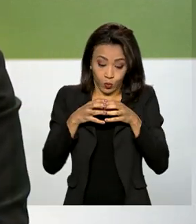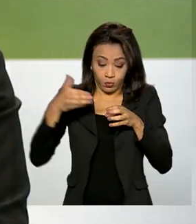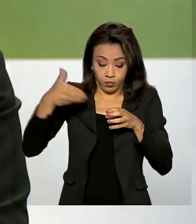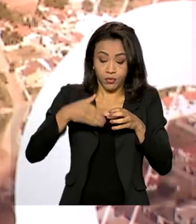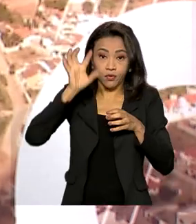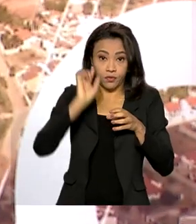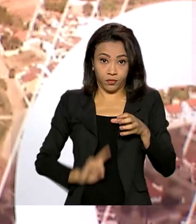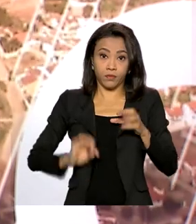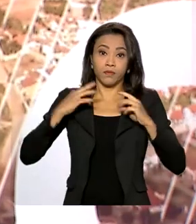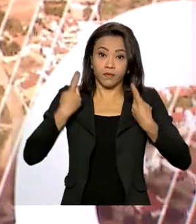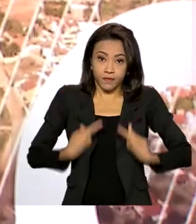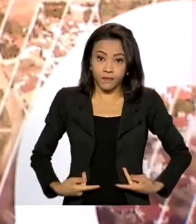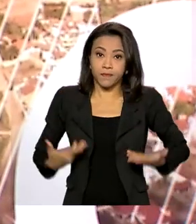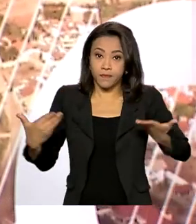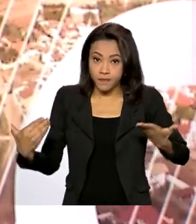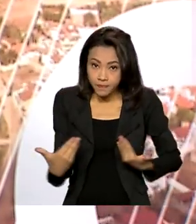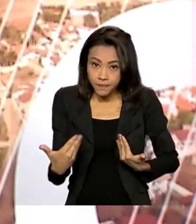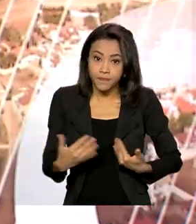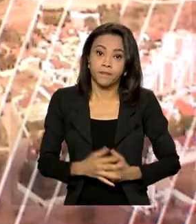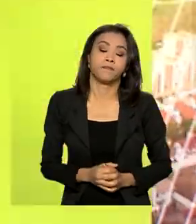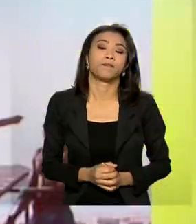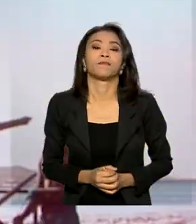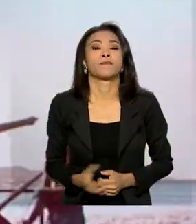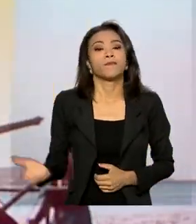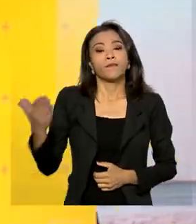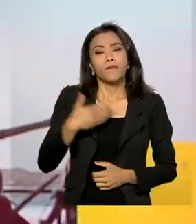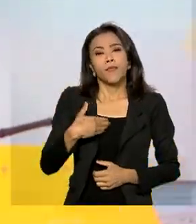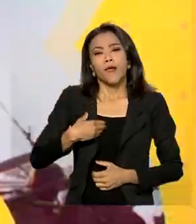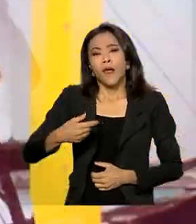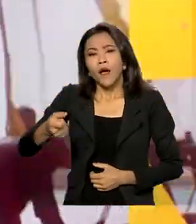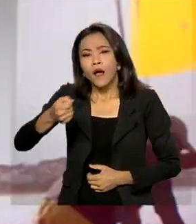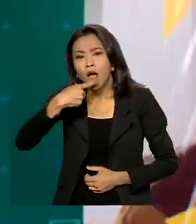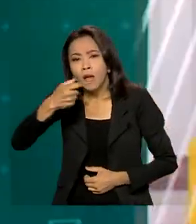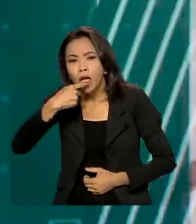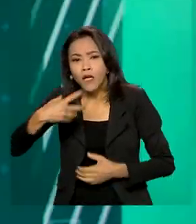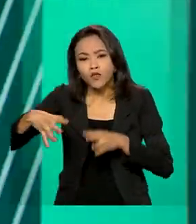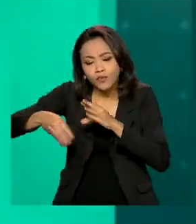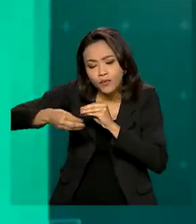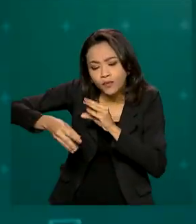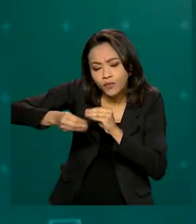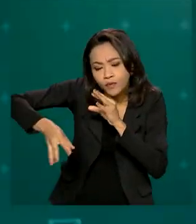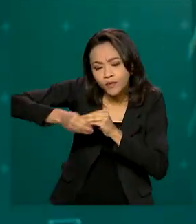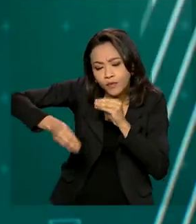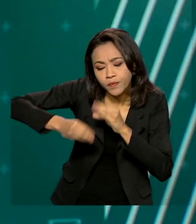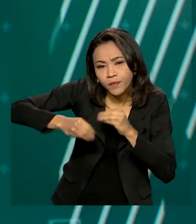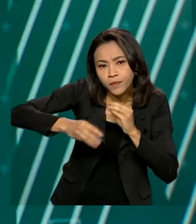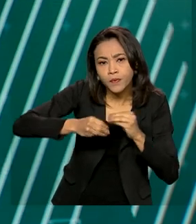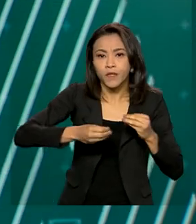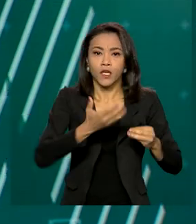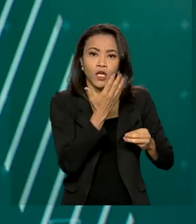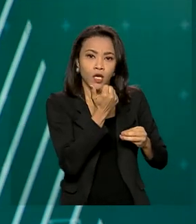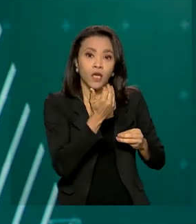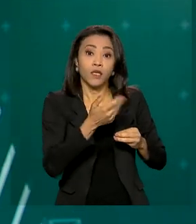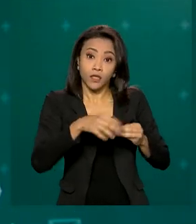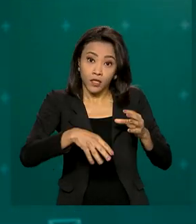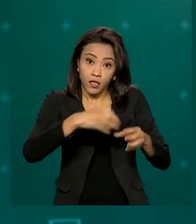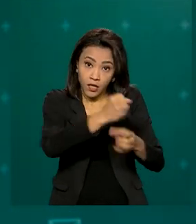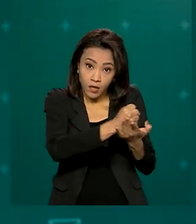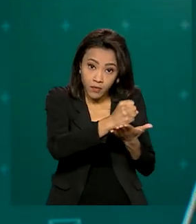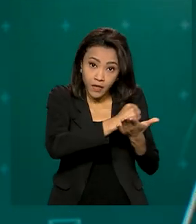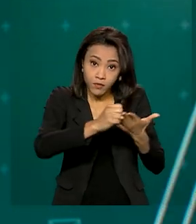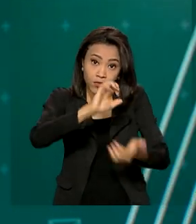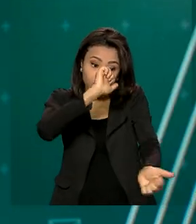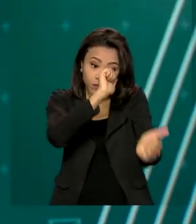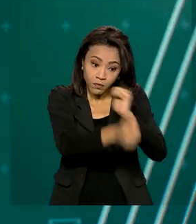Humanos. Os suplementos alimentares e produtos de nutrição esportiva tiveram redução de